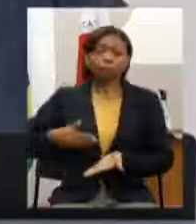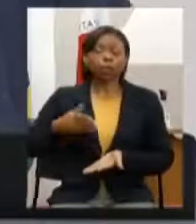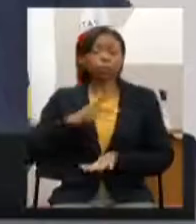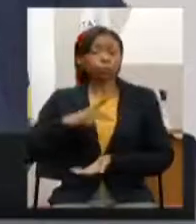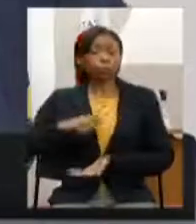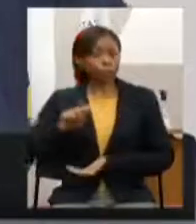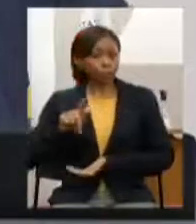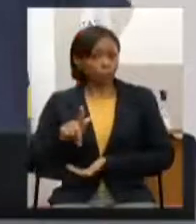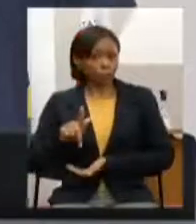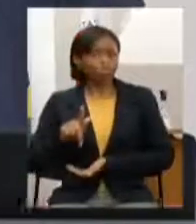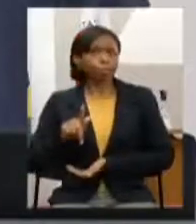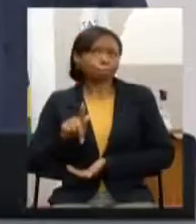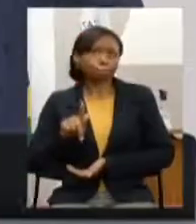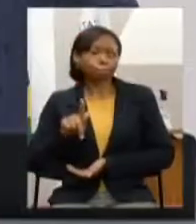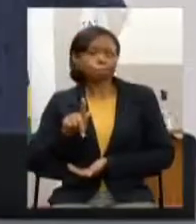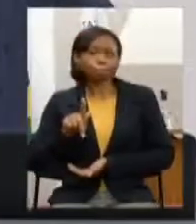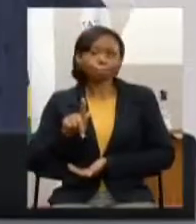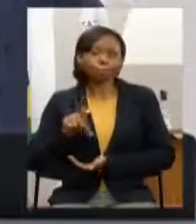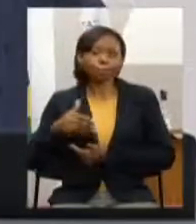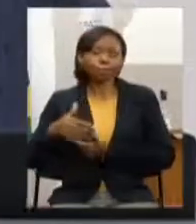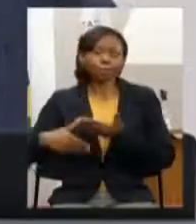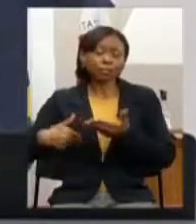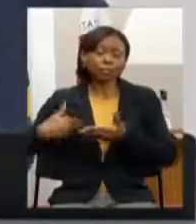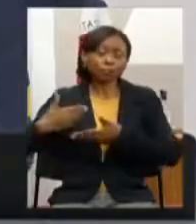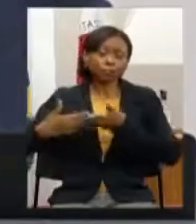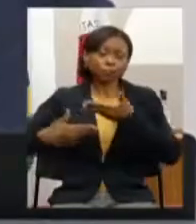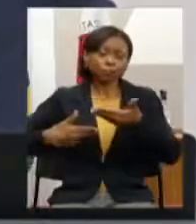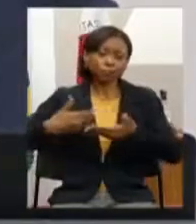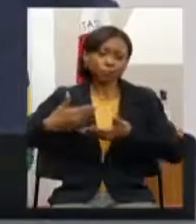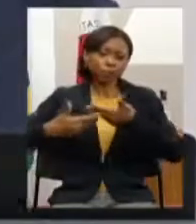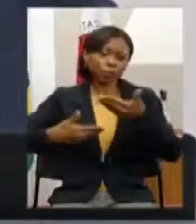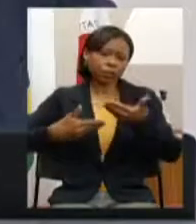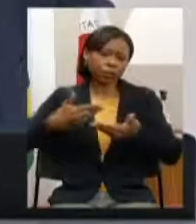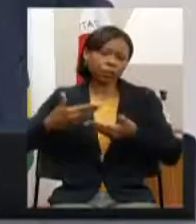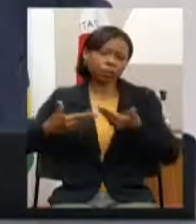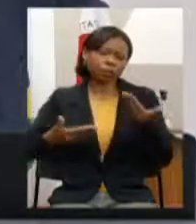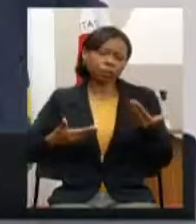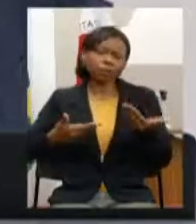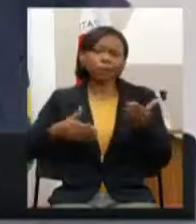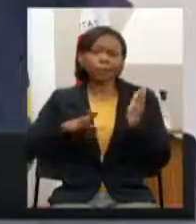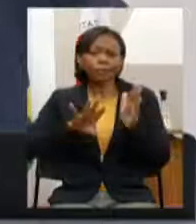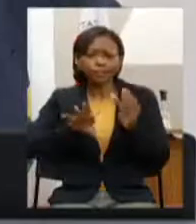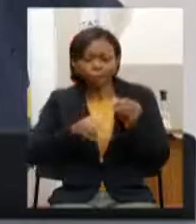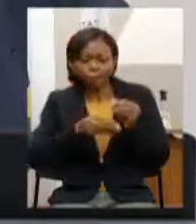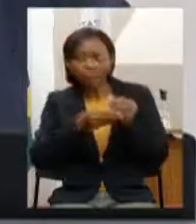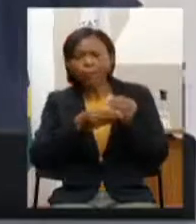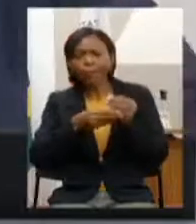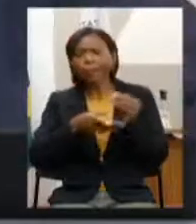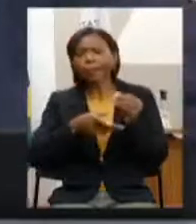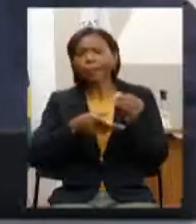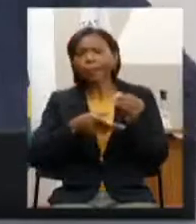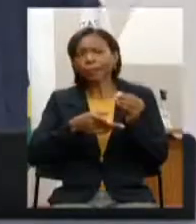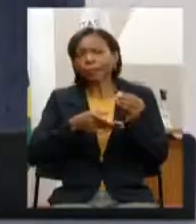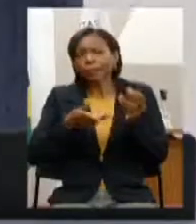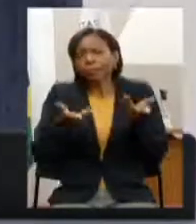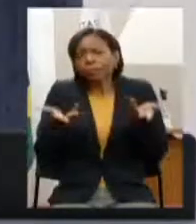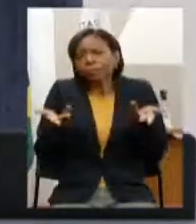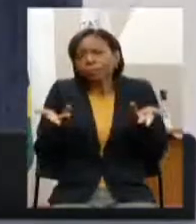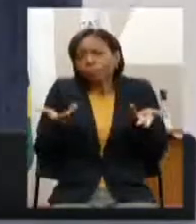sinal nesse processo de de emendas populares o governo comparece aqui